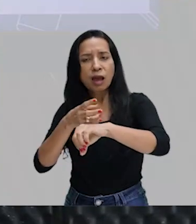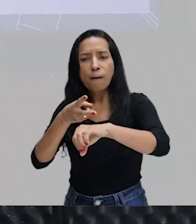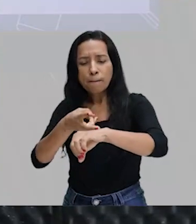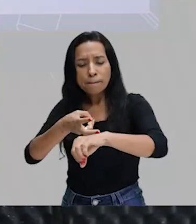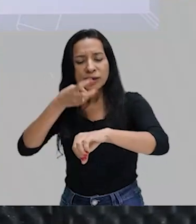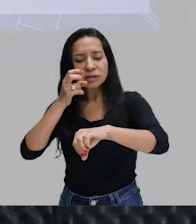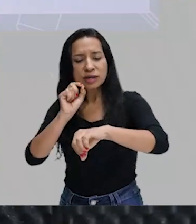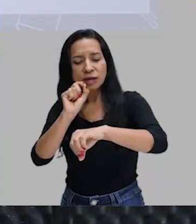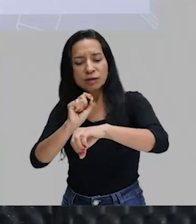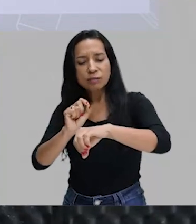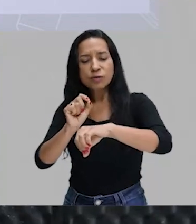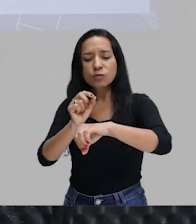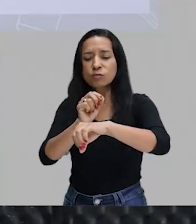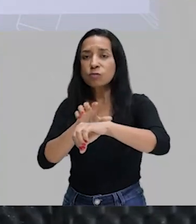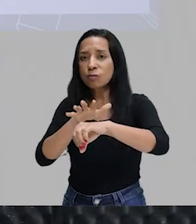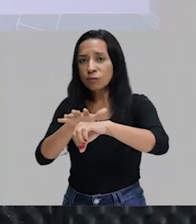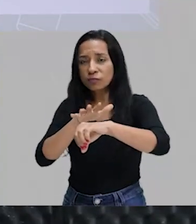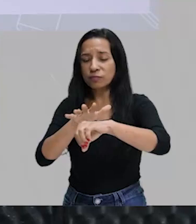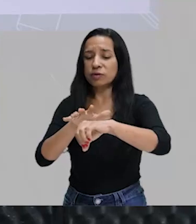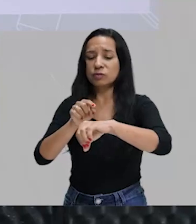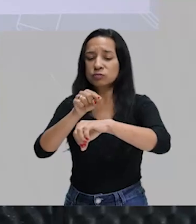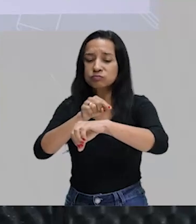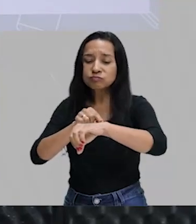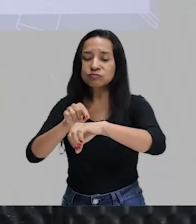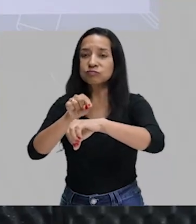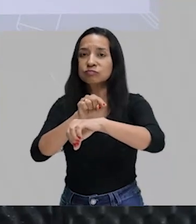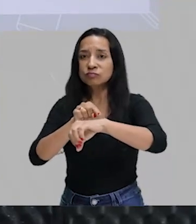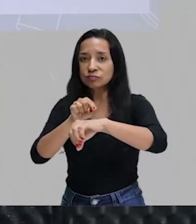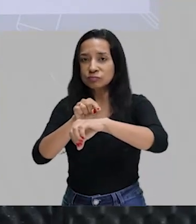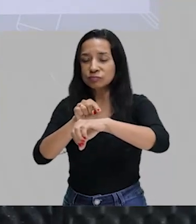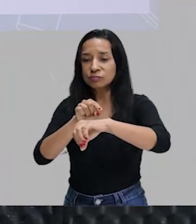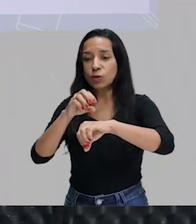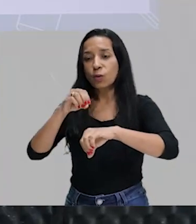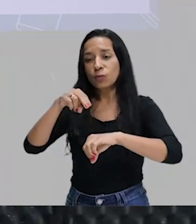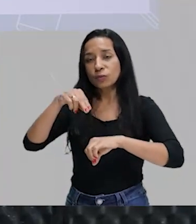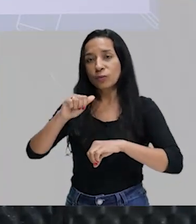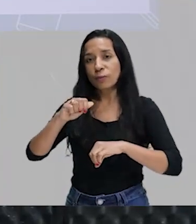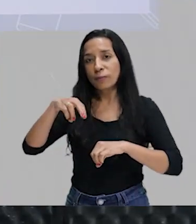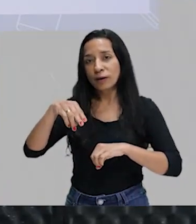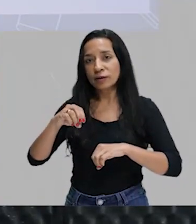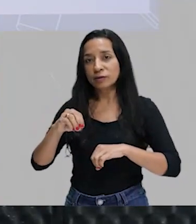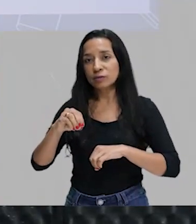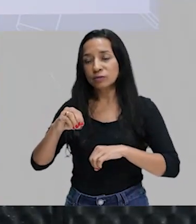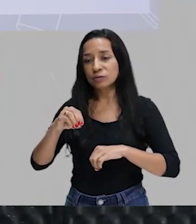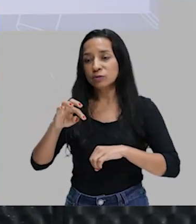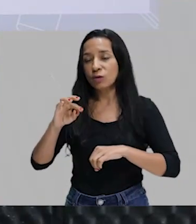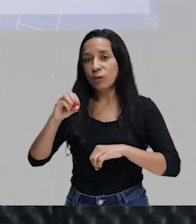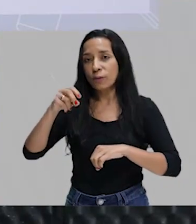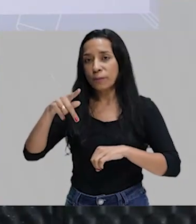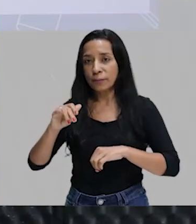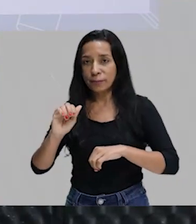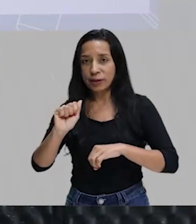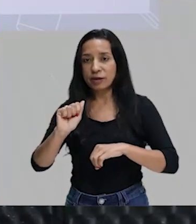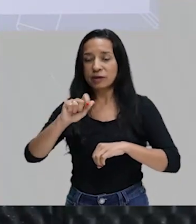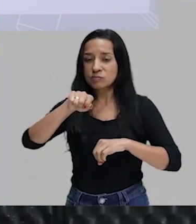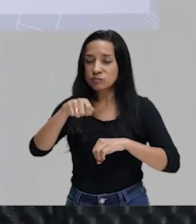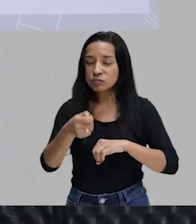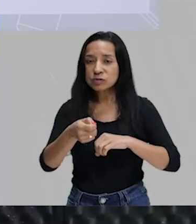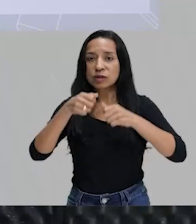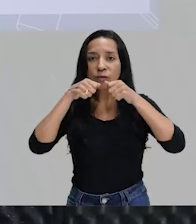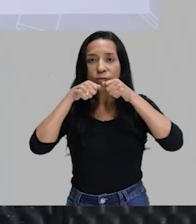Entenderam? Então, a onomatopeia também é um recurso expressivo que pode se apresentar também em